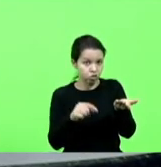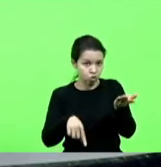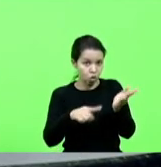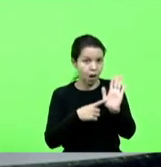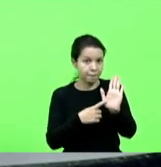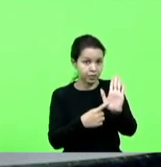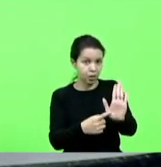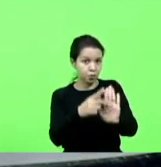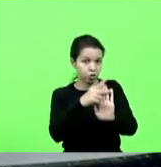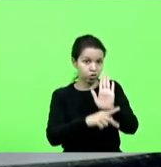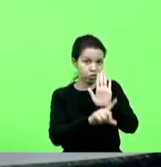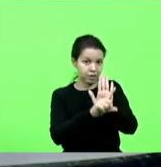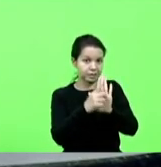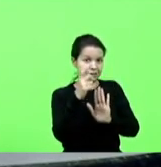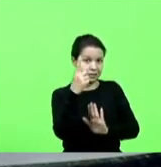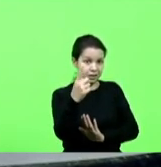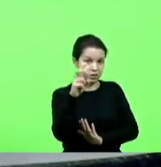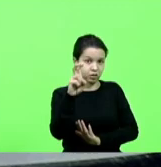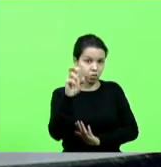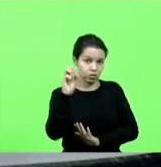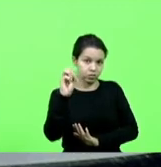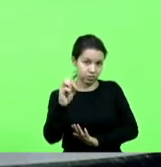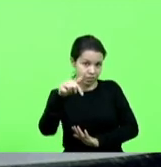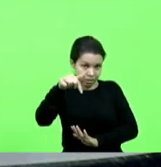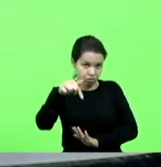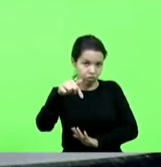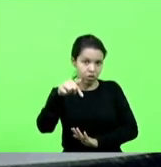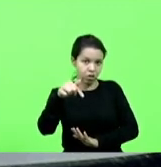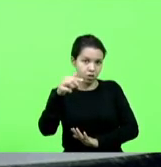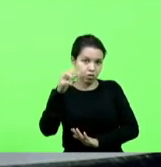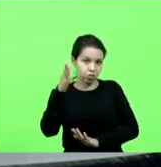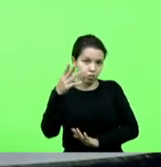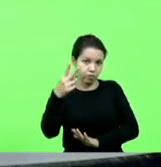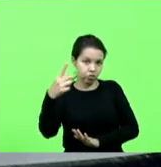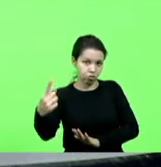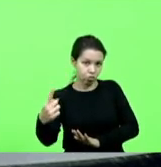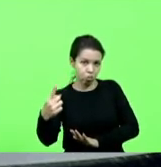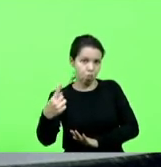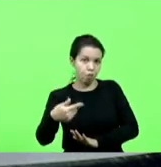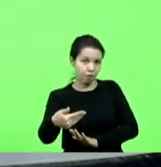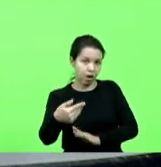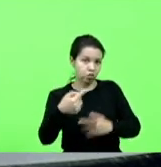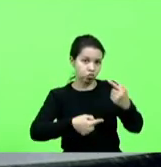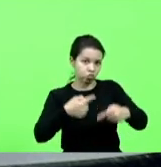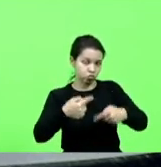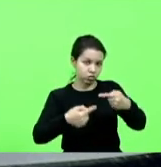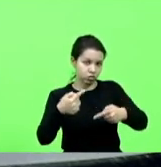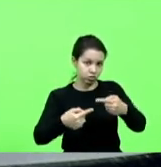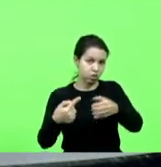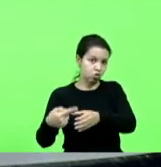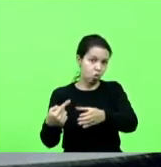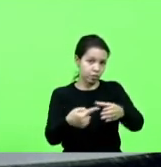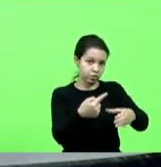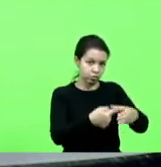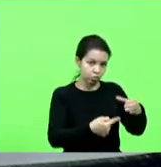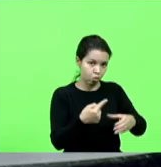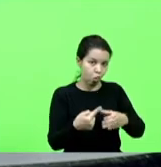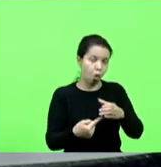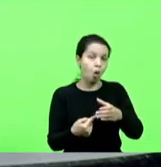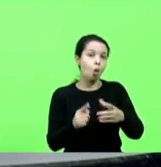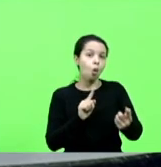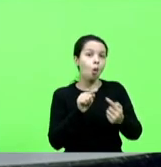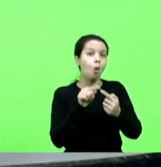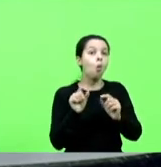projeto de lei 157-2021, que está em pauta, em discussão nas comissões, cujo propósito é